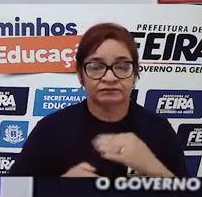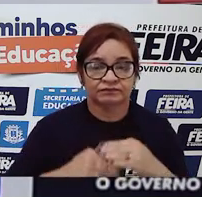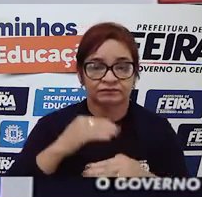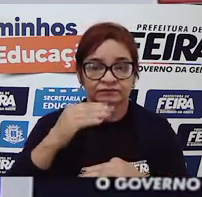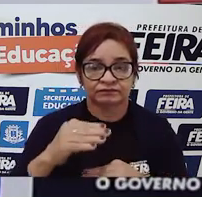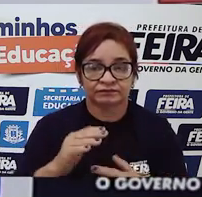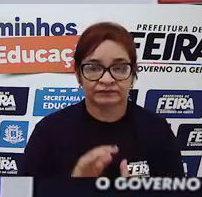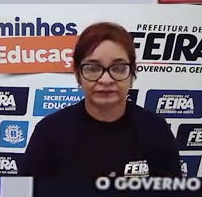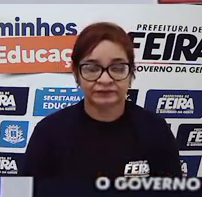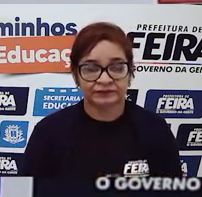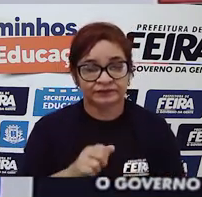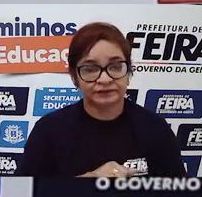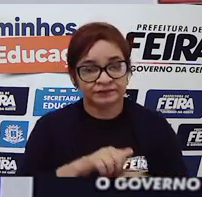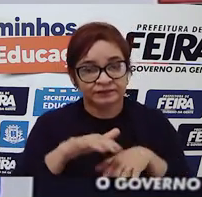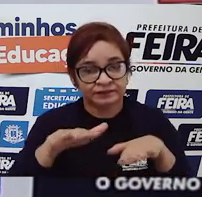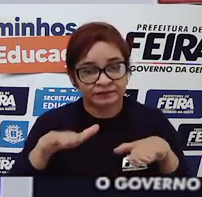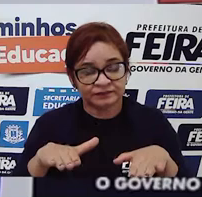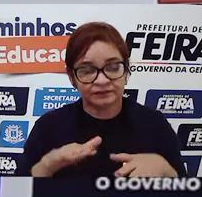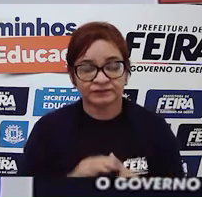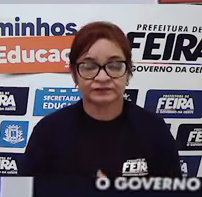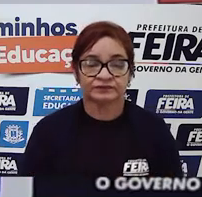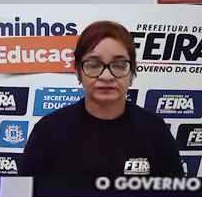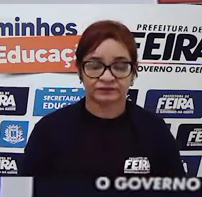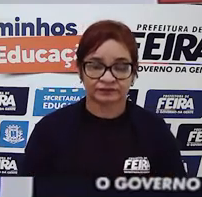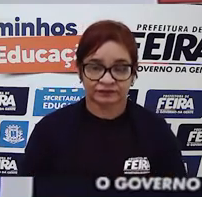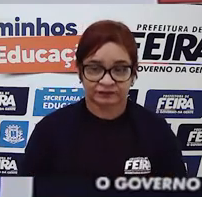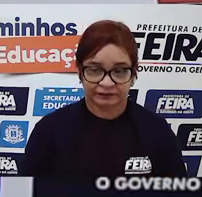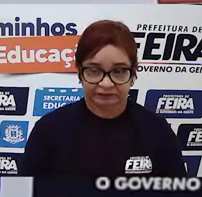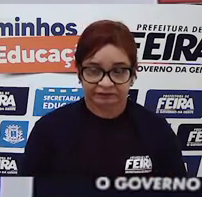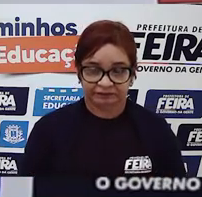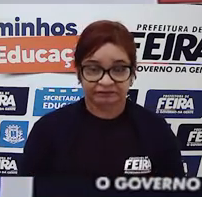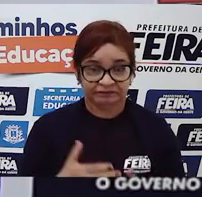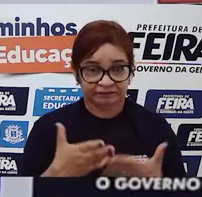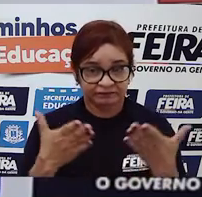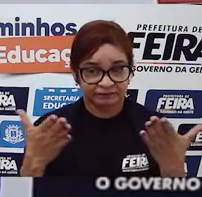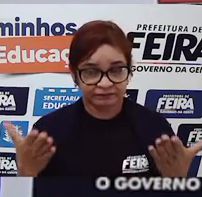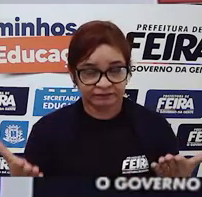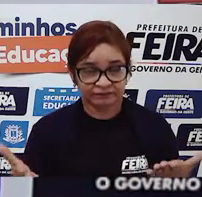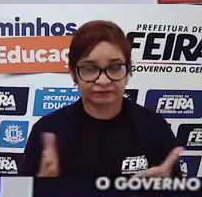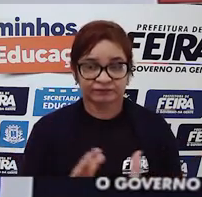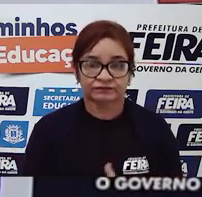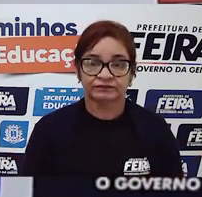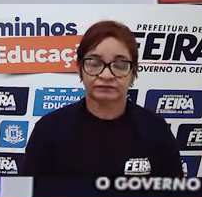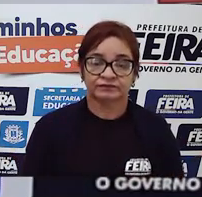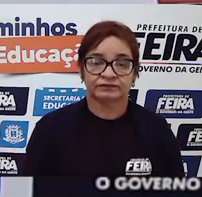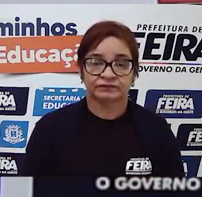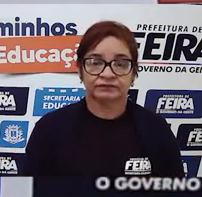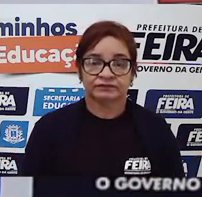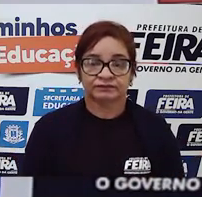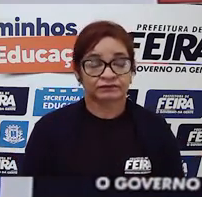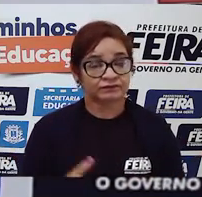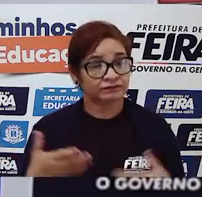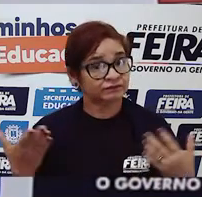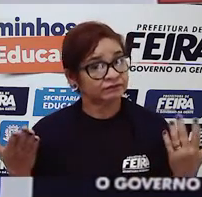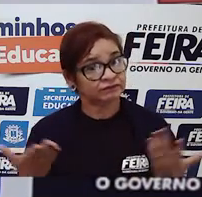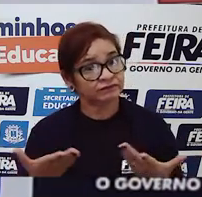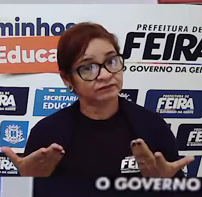à pandemia do coronavírus. A gente, de certa forma, agora